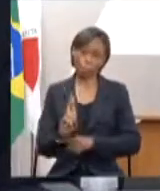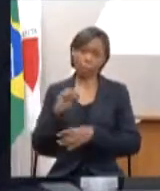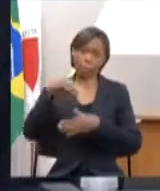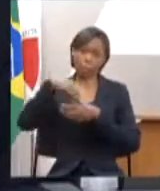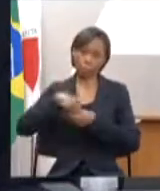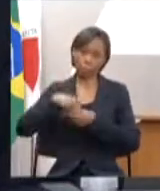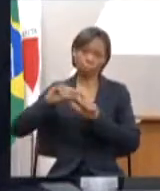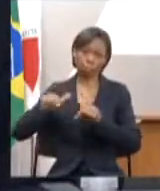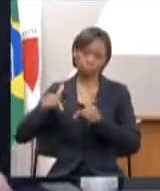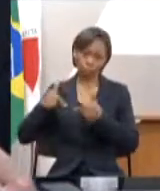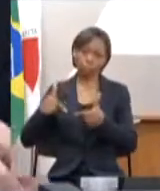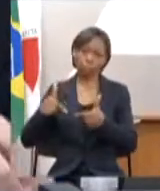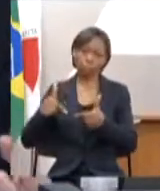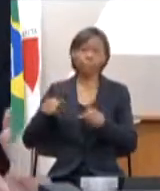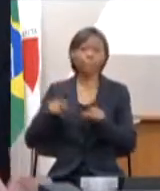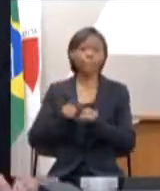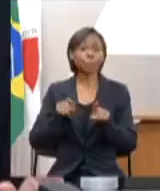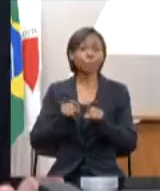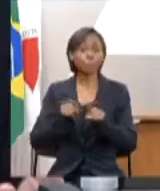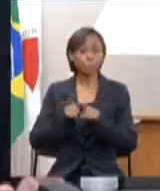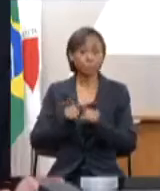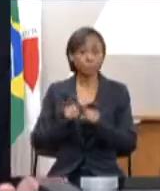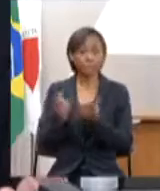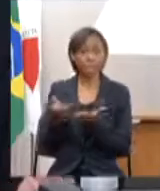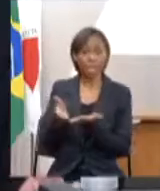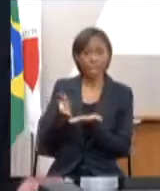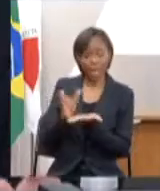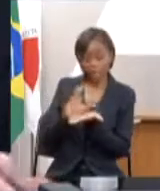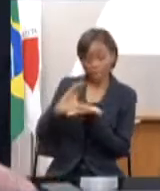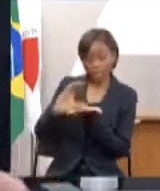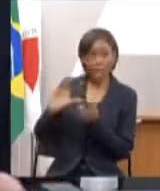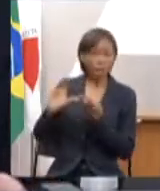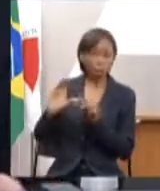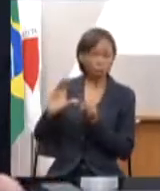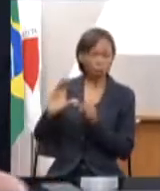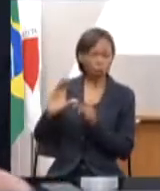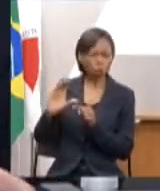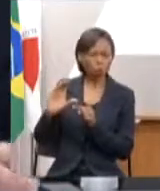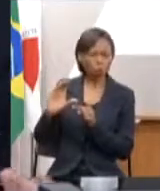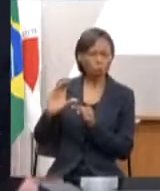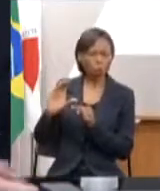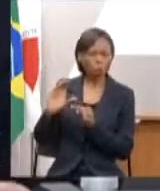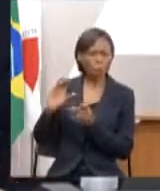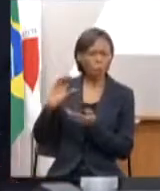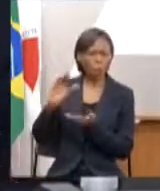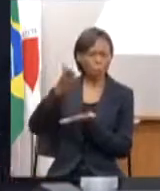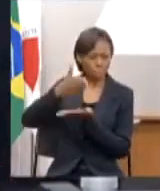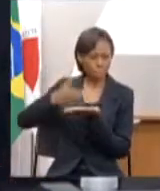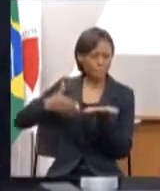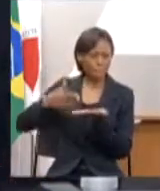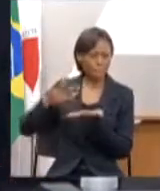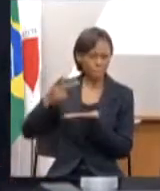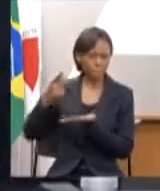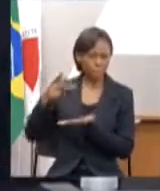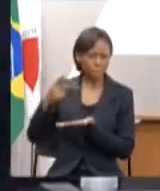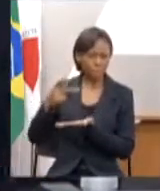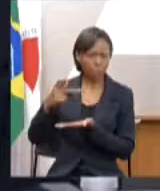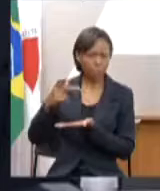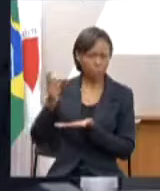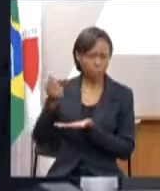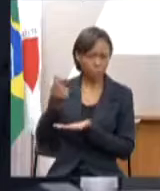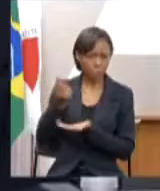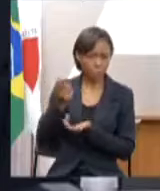e ainda parte desse recurso que vai ser o que seria deveria ser